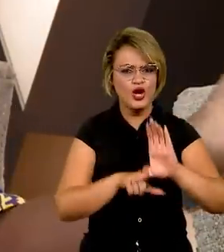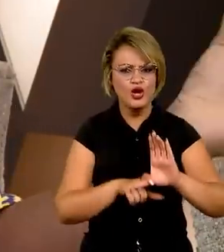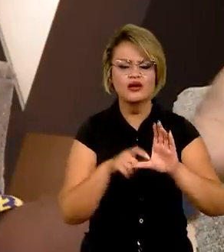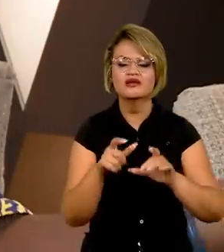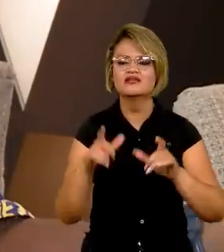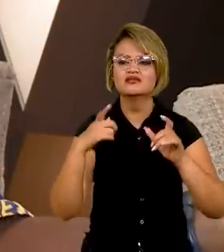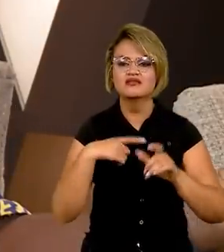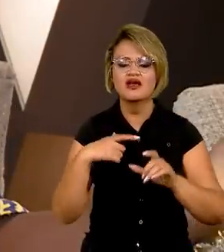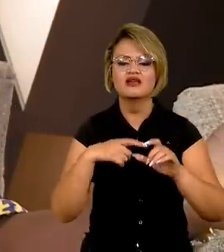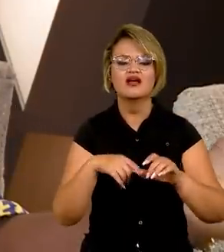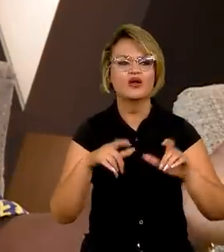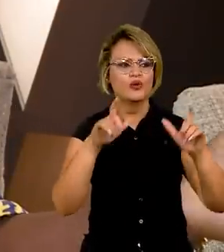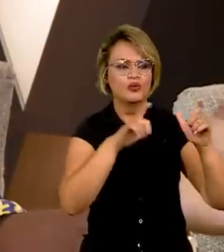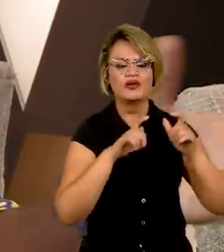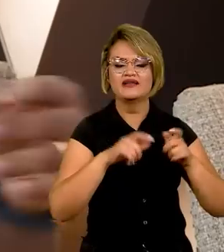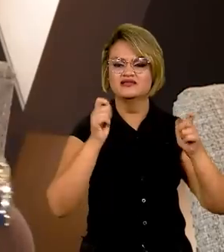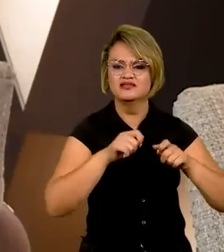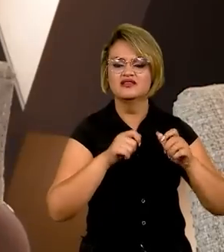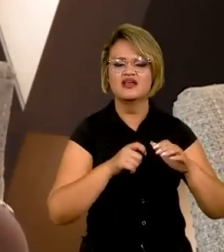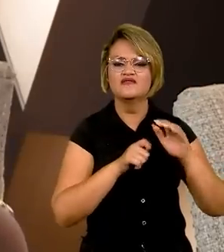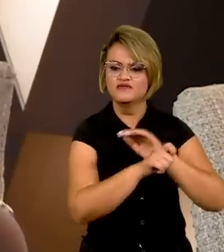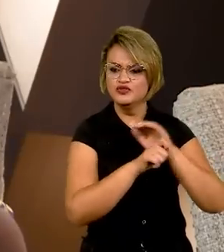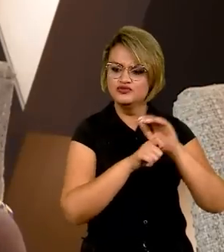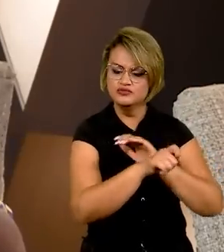espaço, um vasto mercado para investimento.